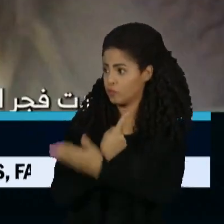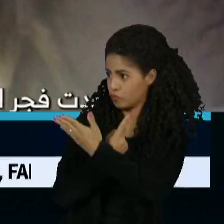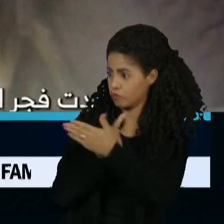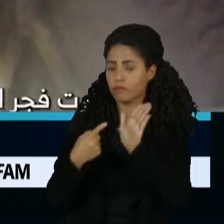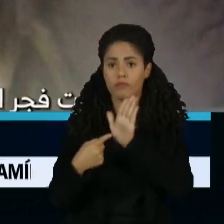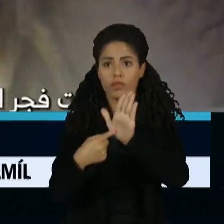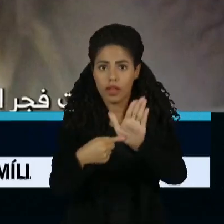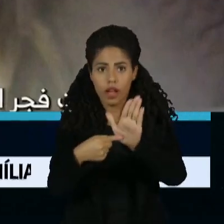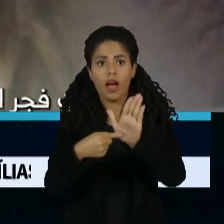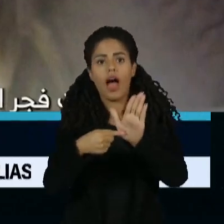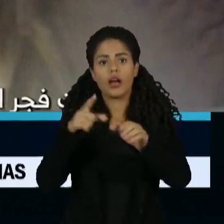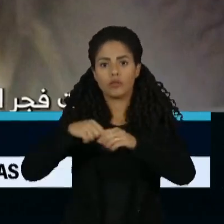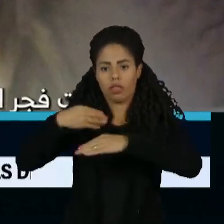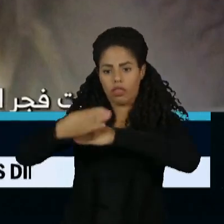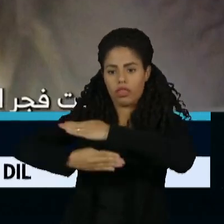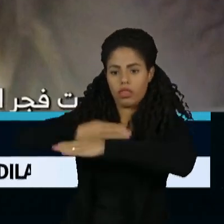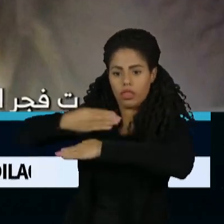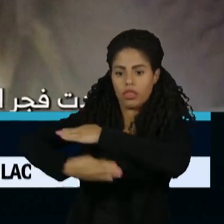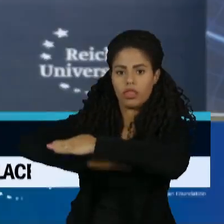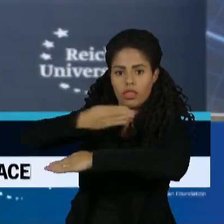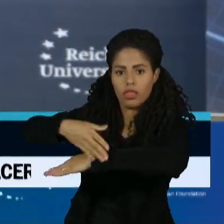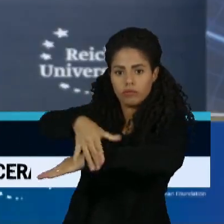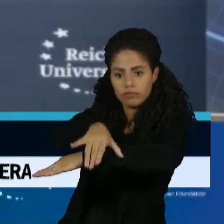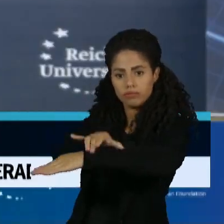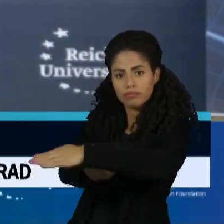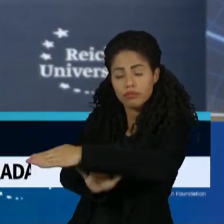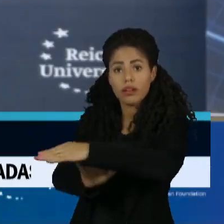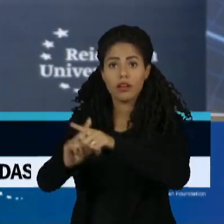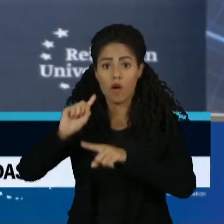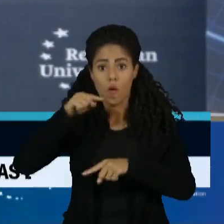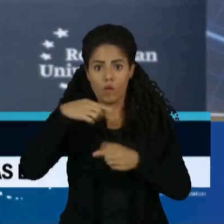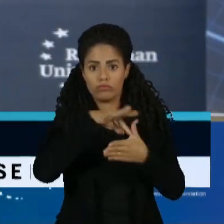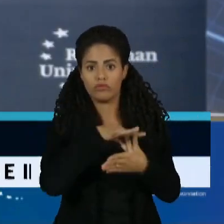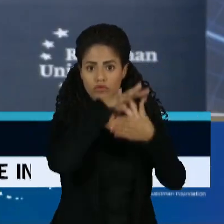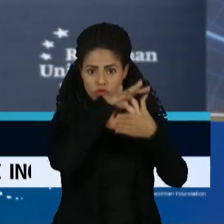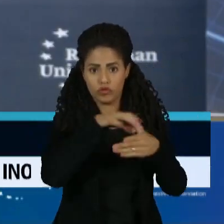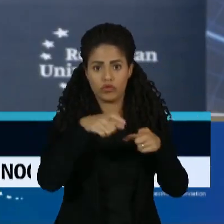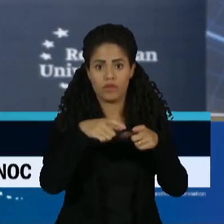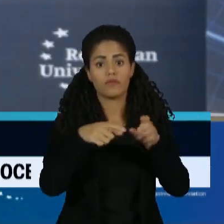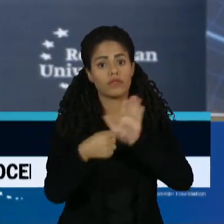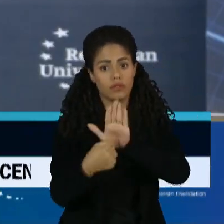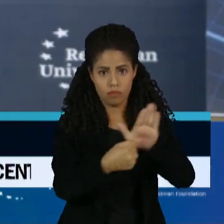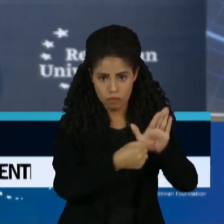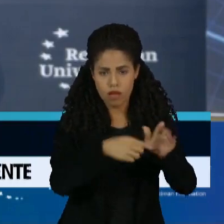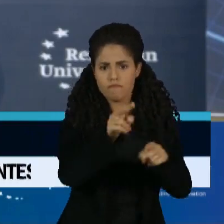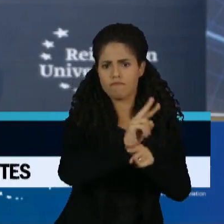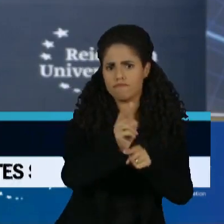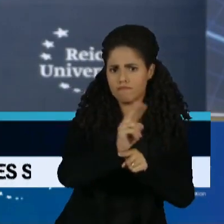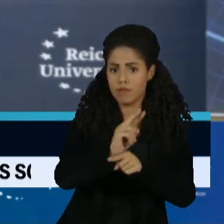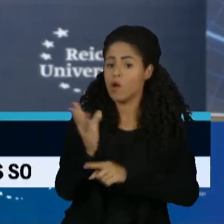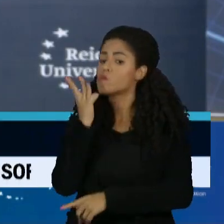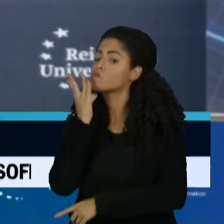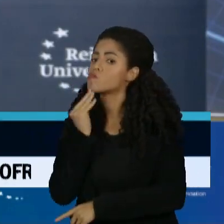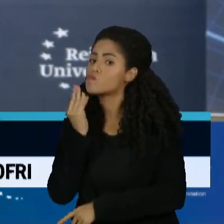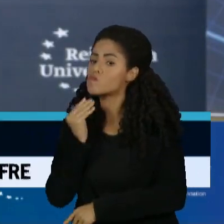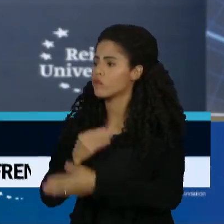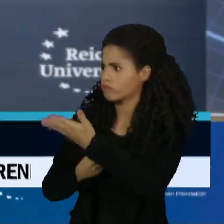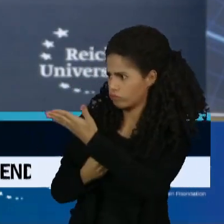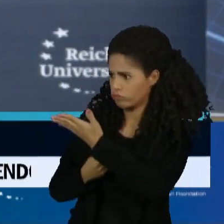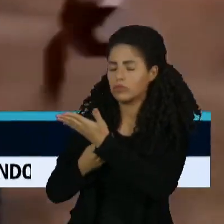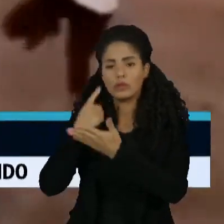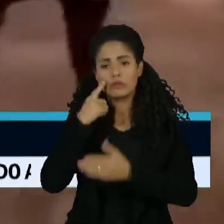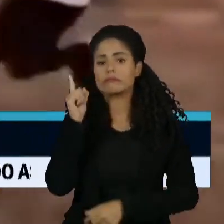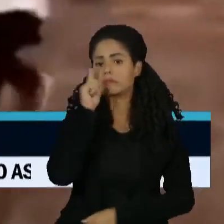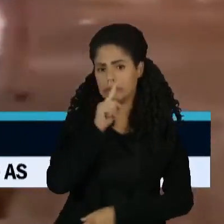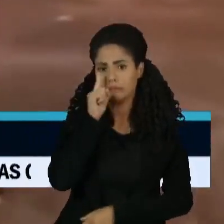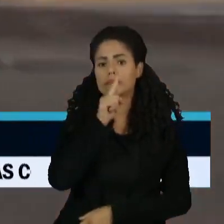aparece com bandagens nos braços. Já o chefe da Shin Bet, a agência de inteligência israelense, admitiu